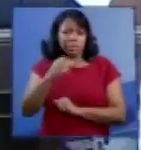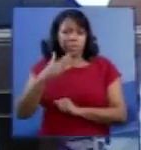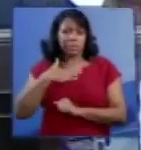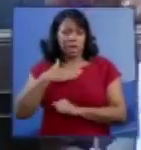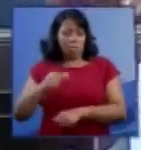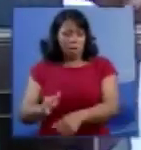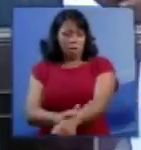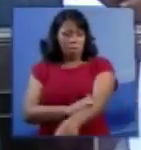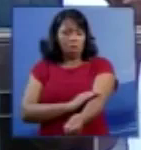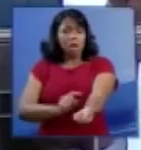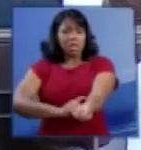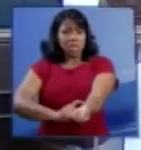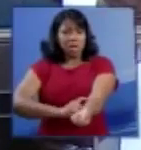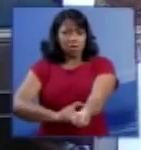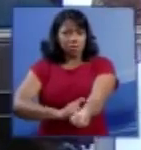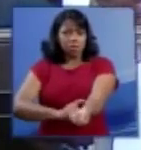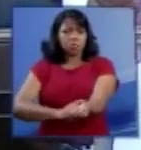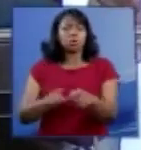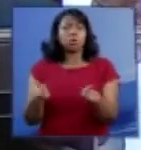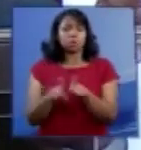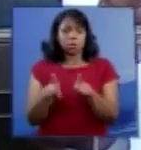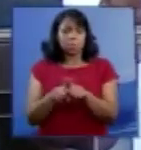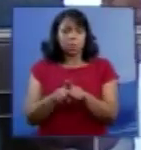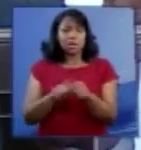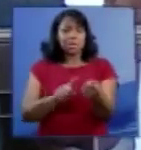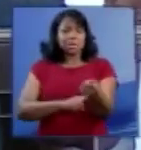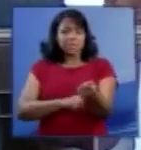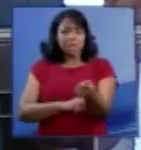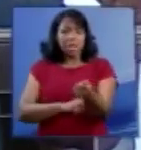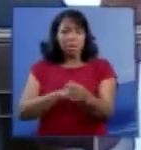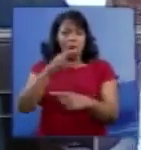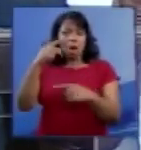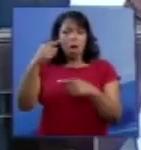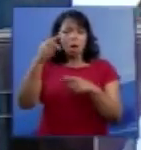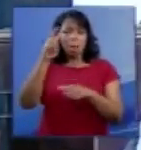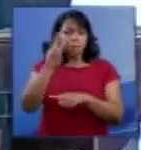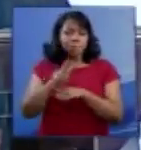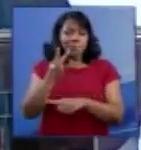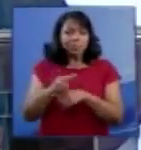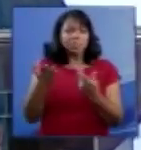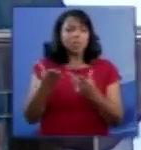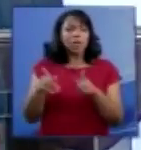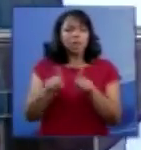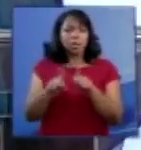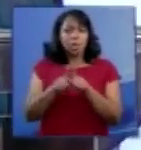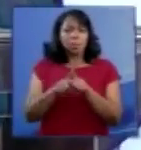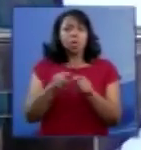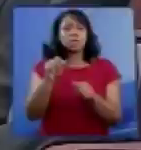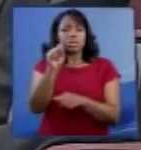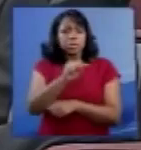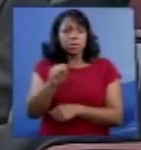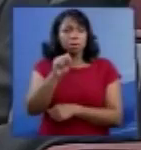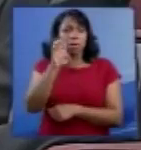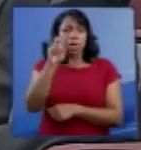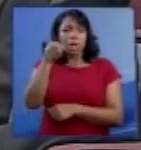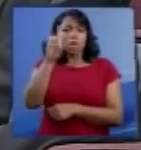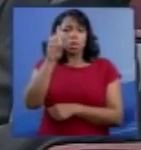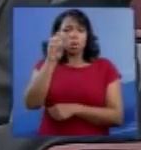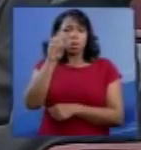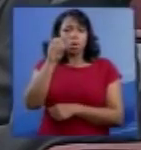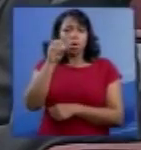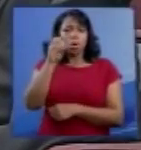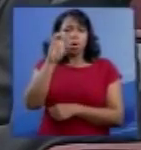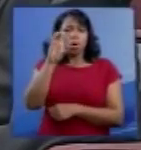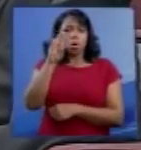ligação sistema nervoso, sistema imunológico, sistema endocrinológico. tudo